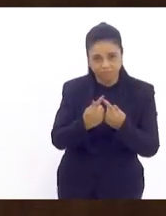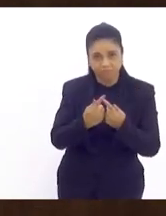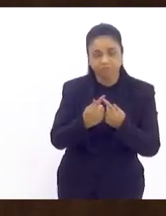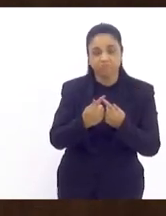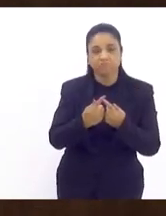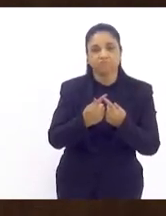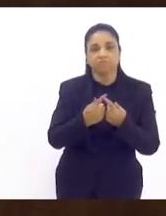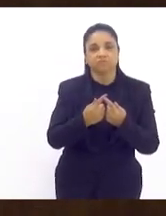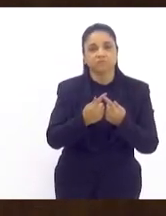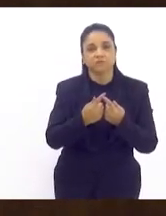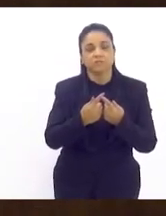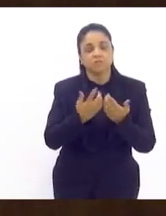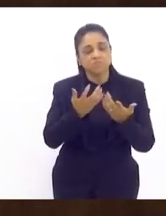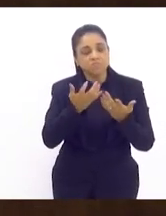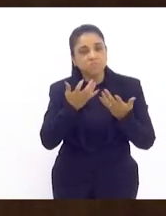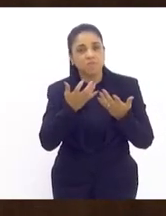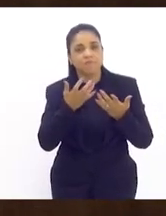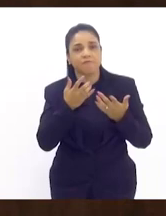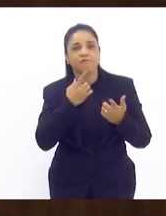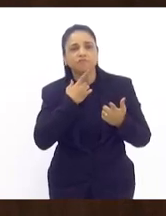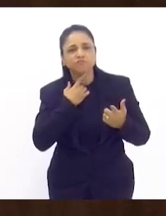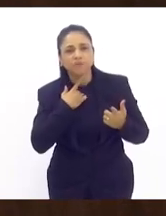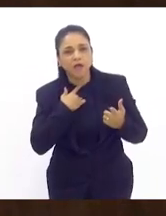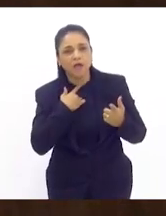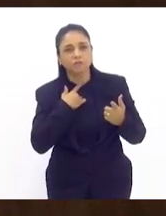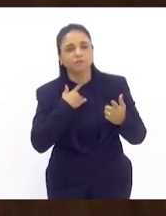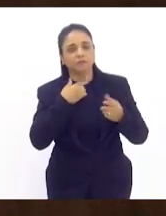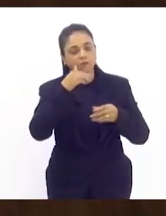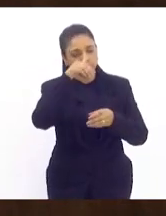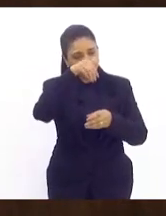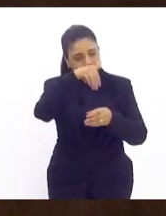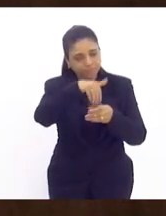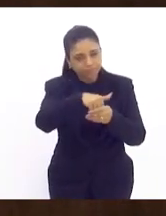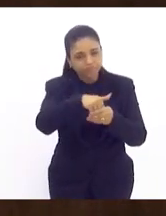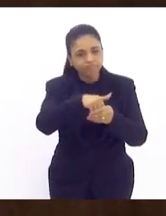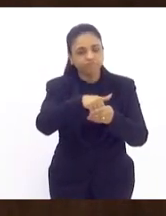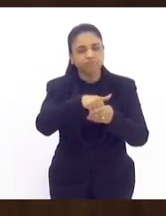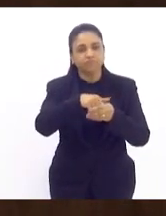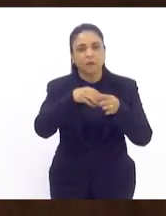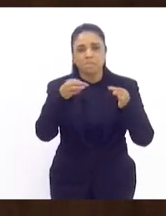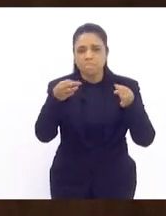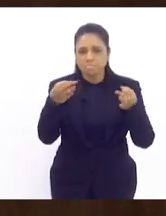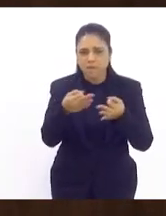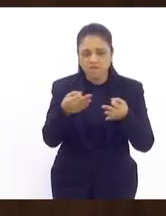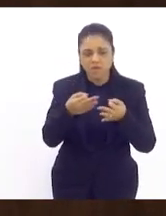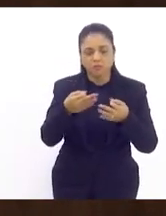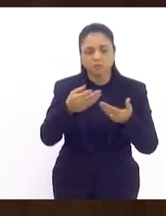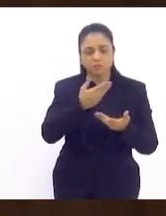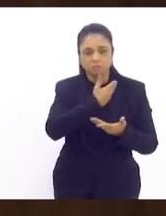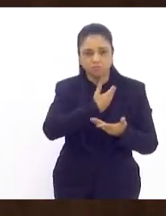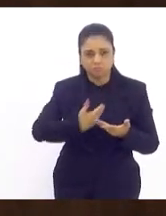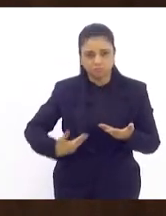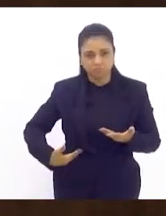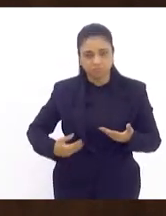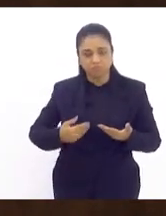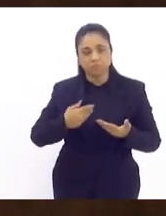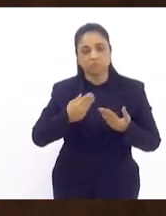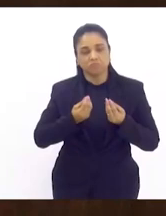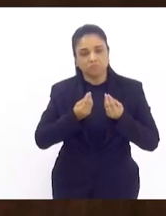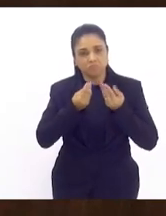saia redondo que ele saia em condições de chegar na mesa do governador e ser